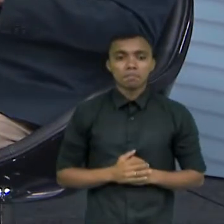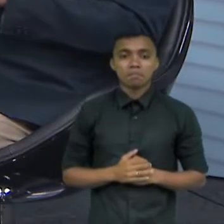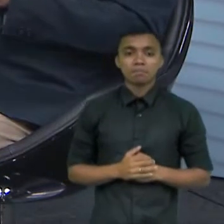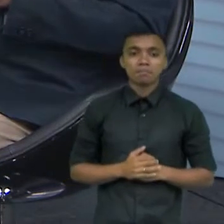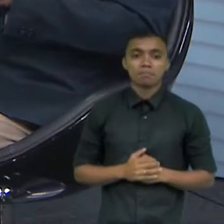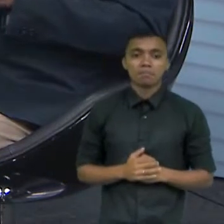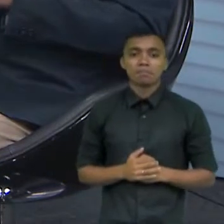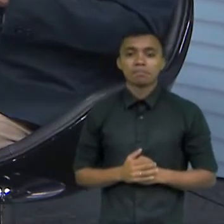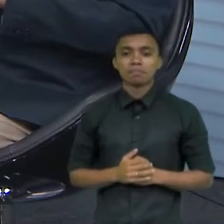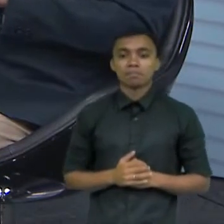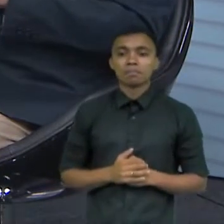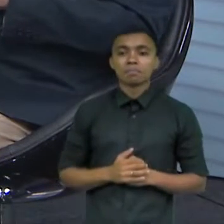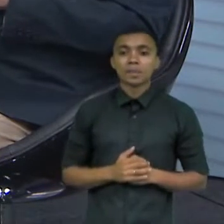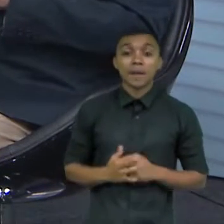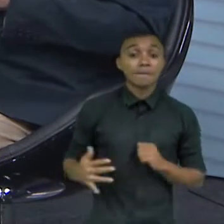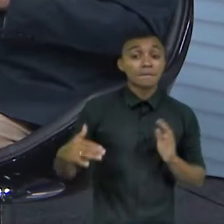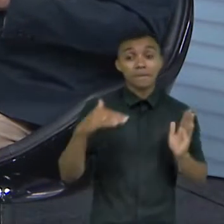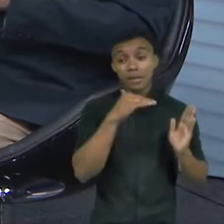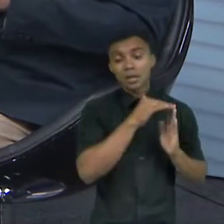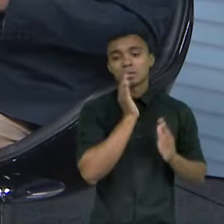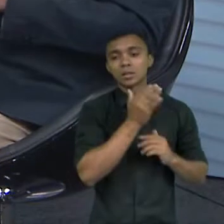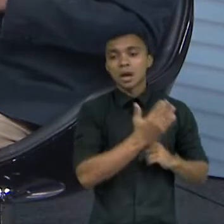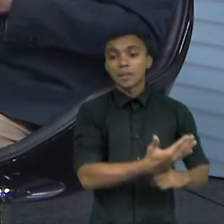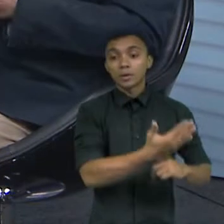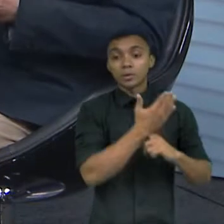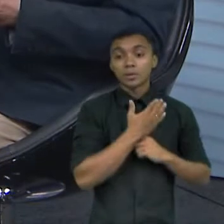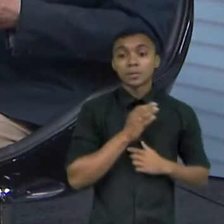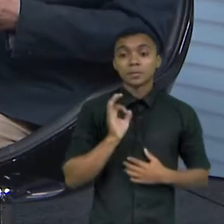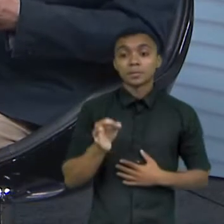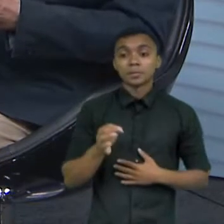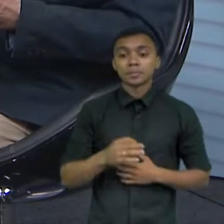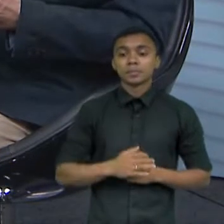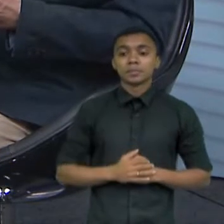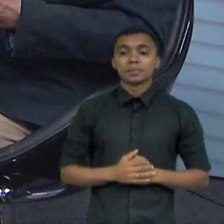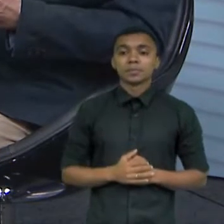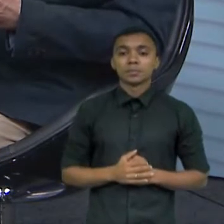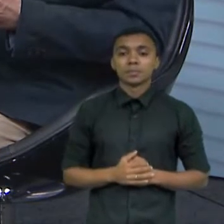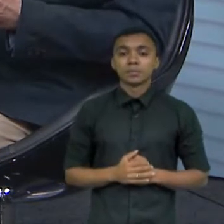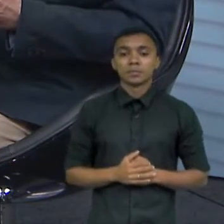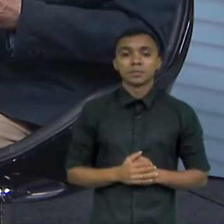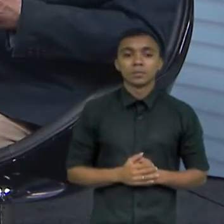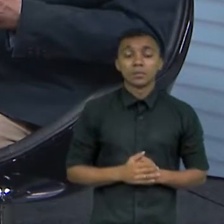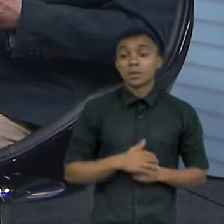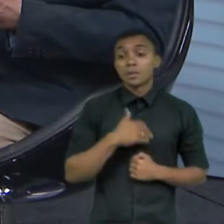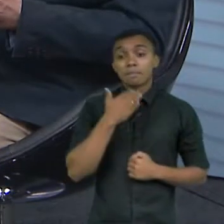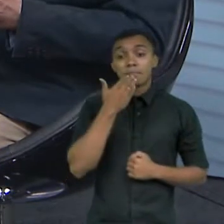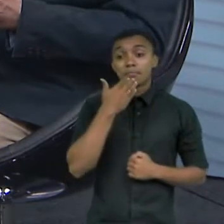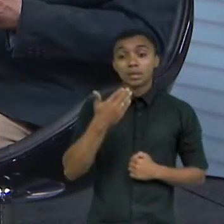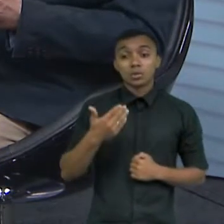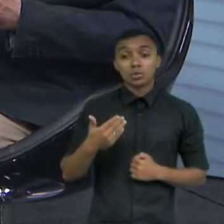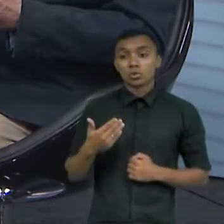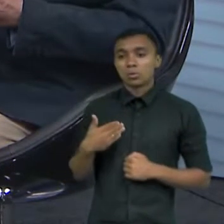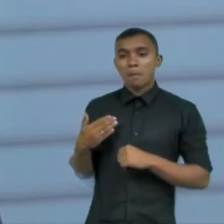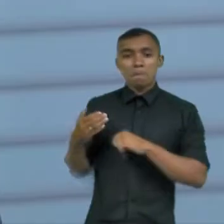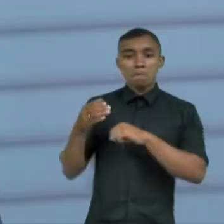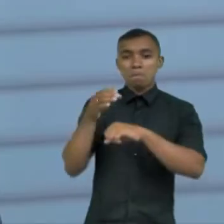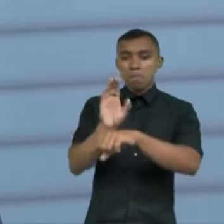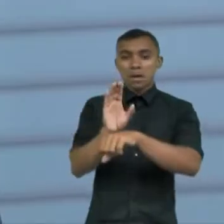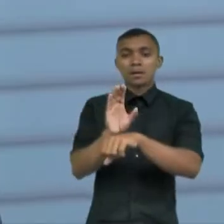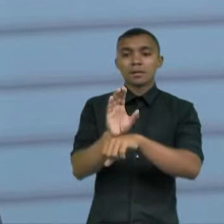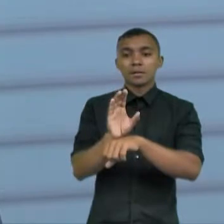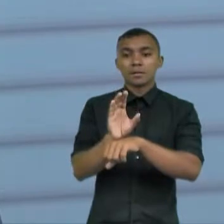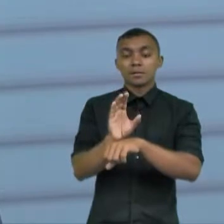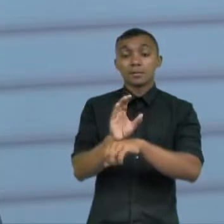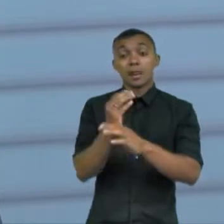dissertação até o final me ajudou muito e ele me intimou a publicar a dissertação como